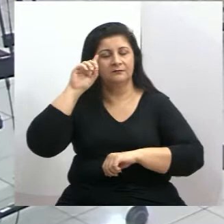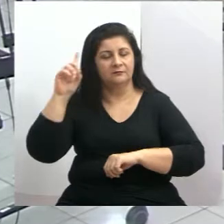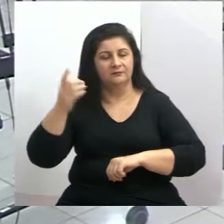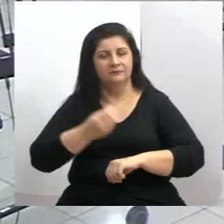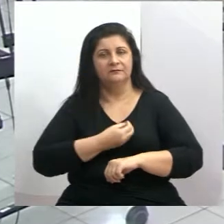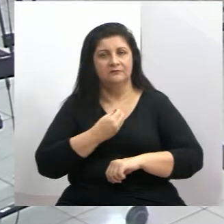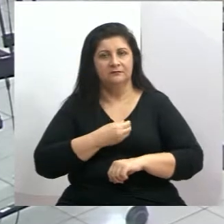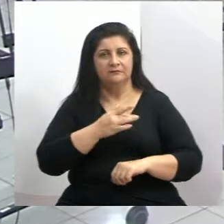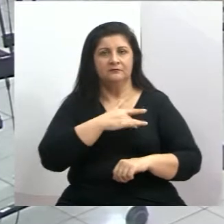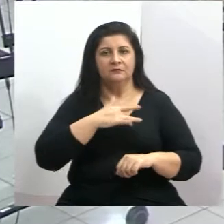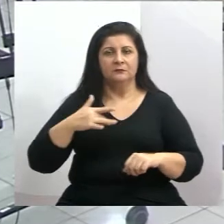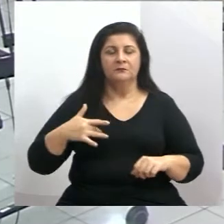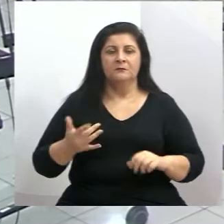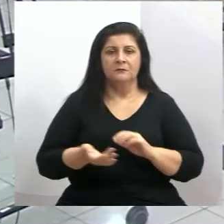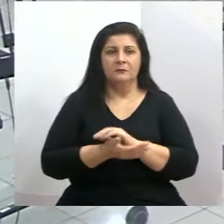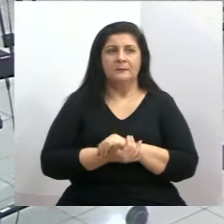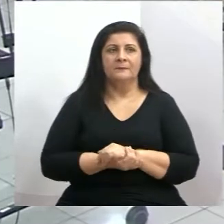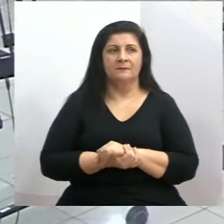aqui com saúde,